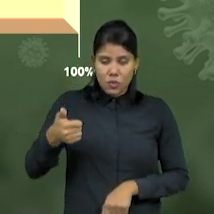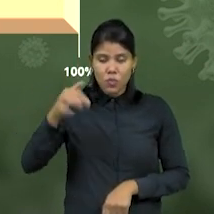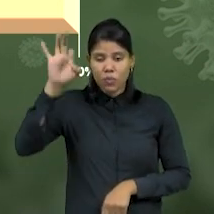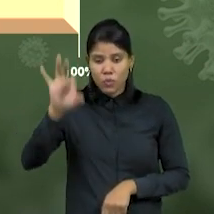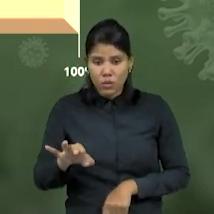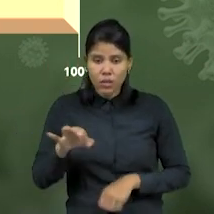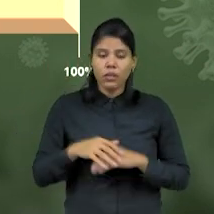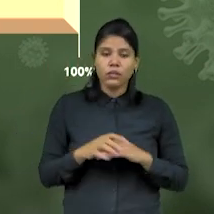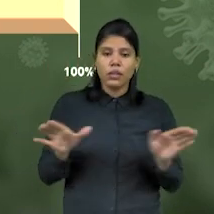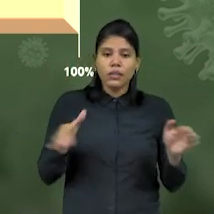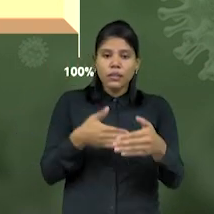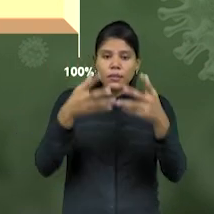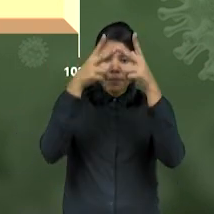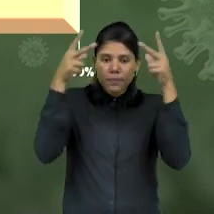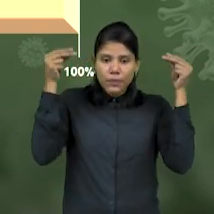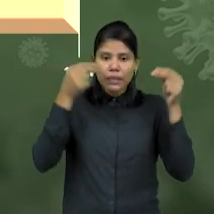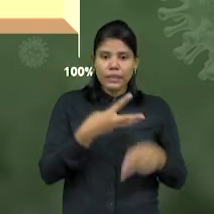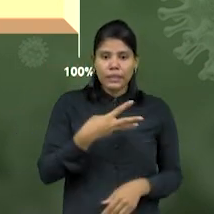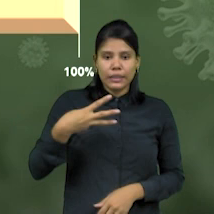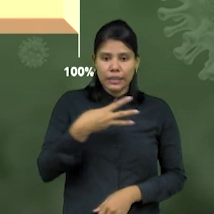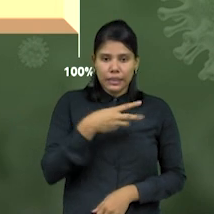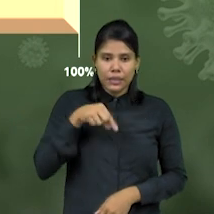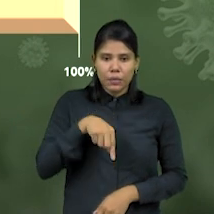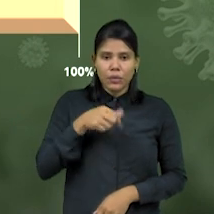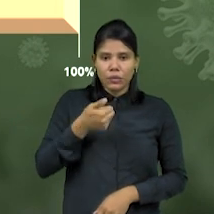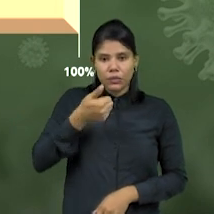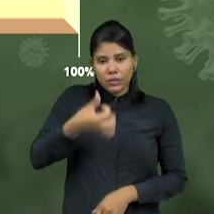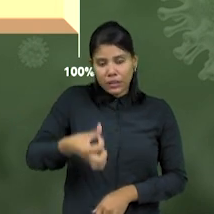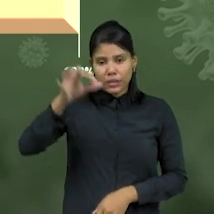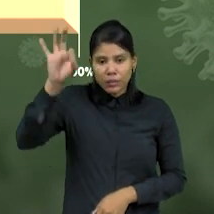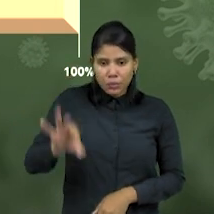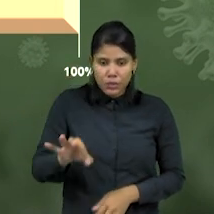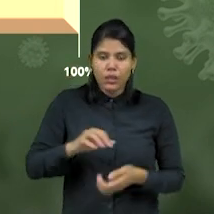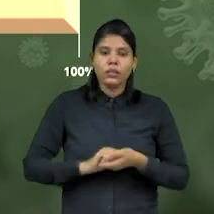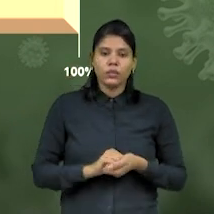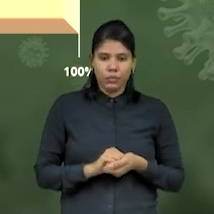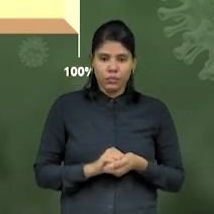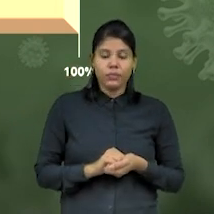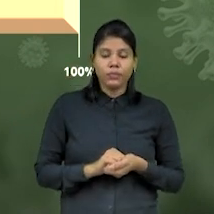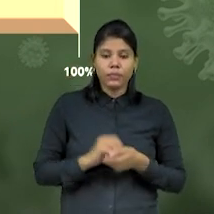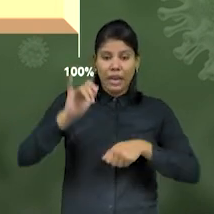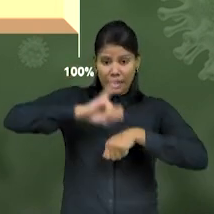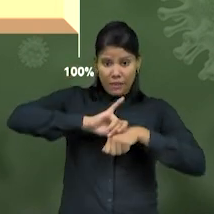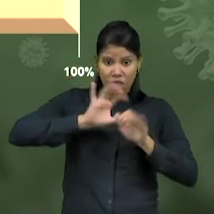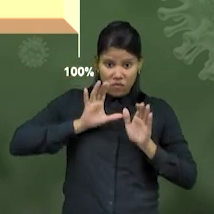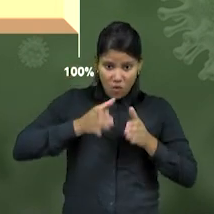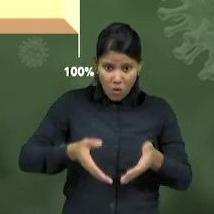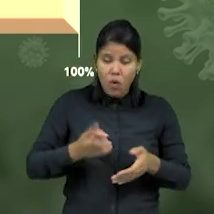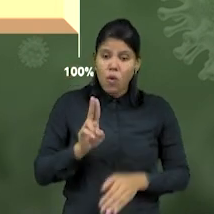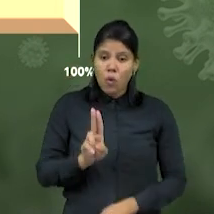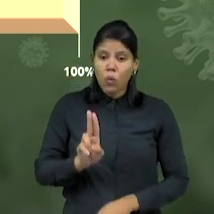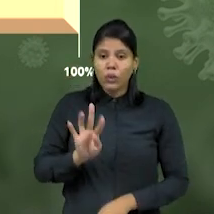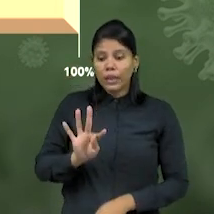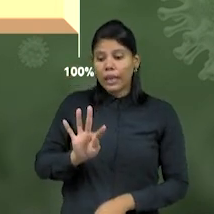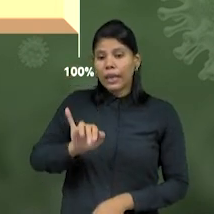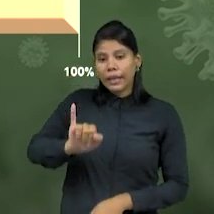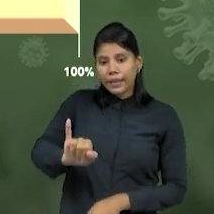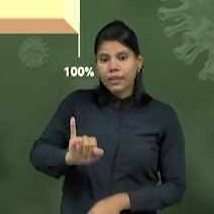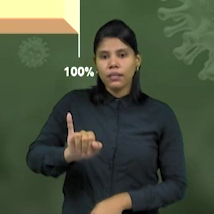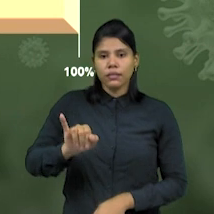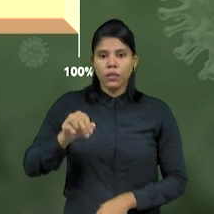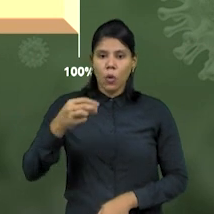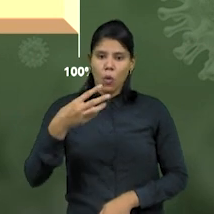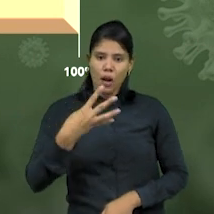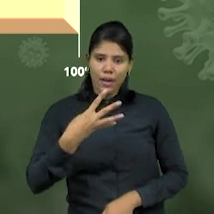% e nas enfermarias 33,16%. Já em Fortaleza, a taxa de ocupação nas UTIs está em